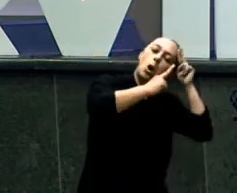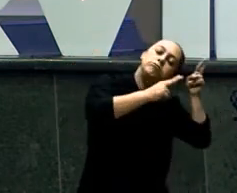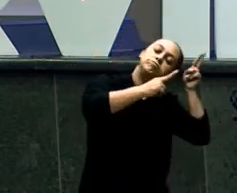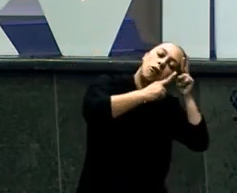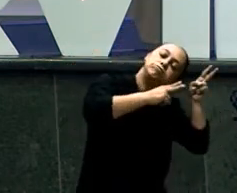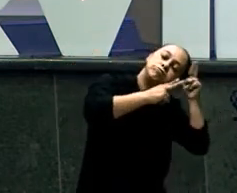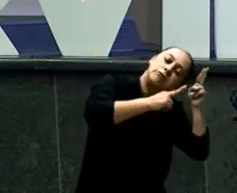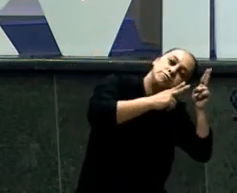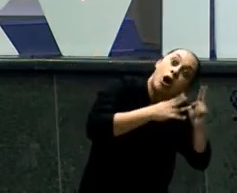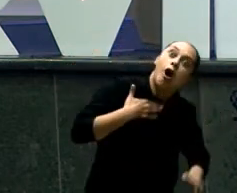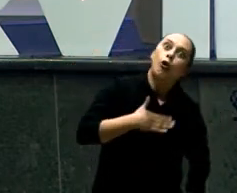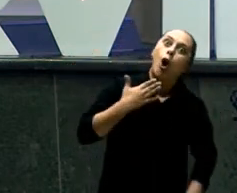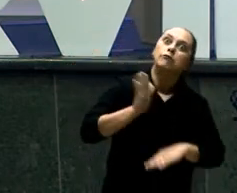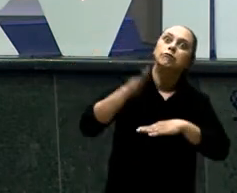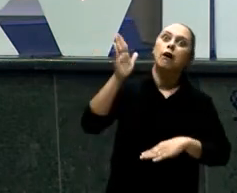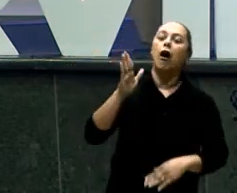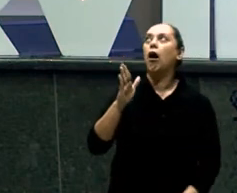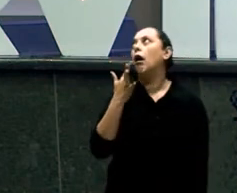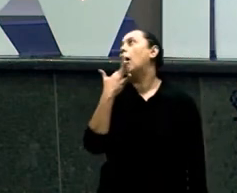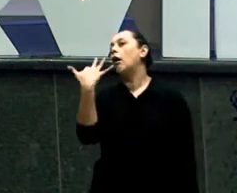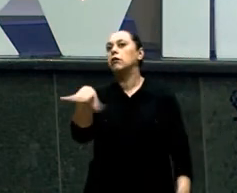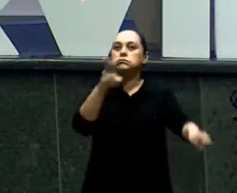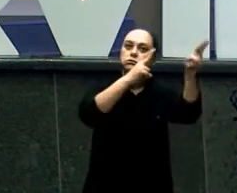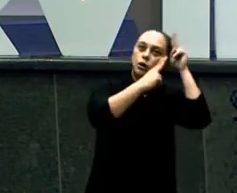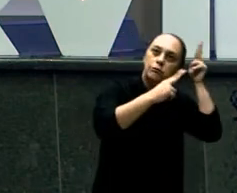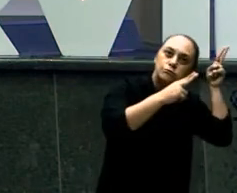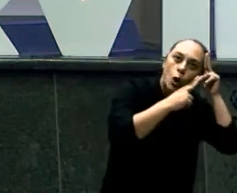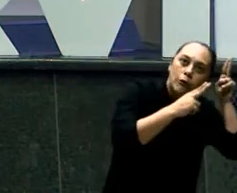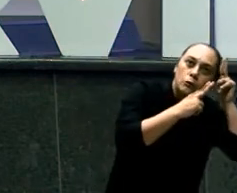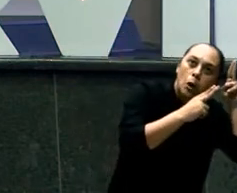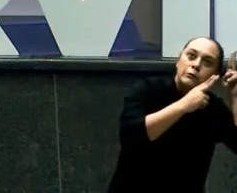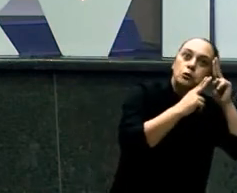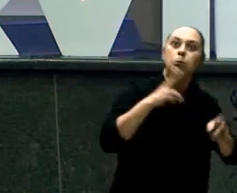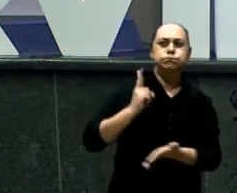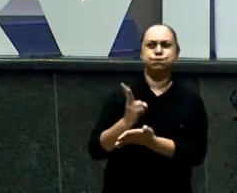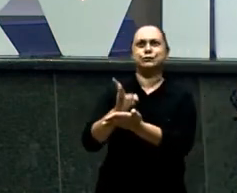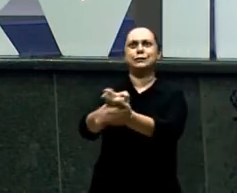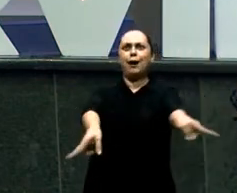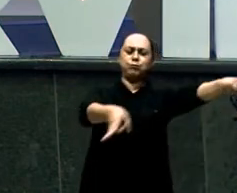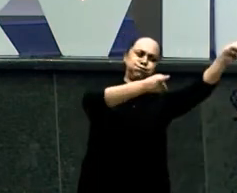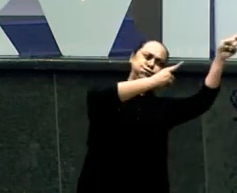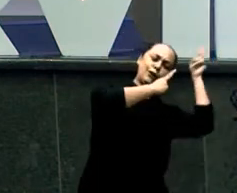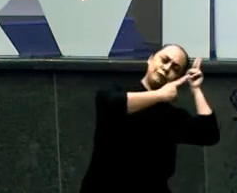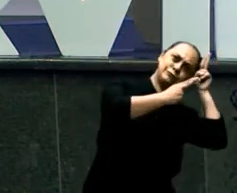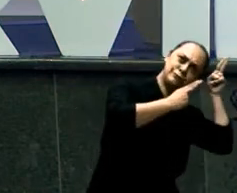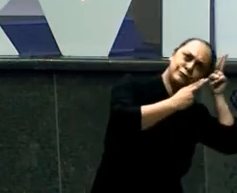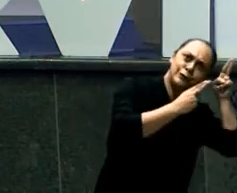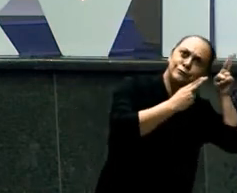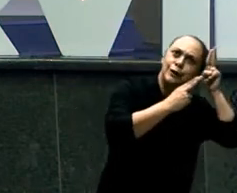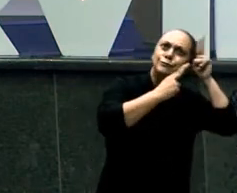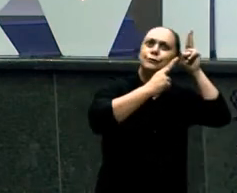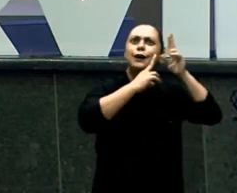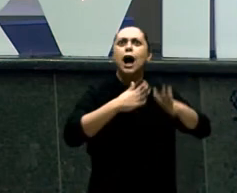dorme Você olha lá Está lá Largado Lá Meio dia O sol Estralando Já abriu A cortina O sol Está derretendo